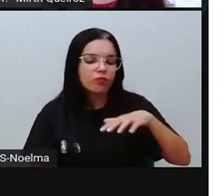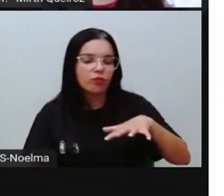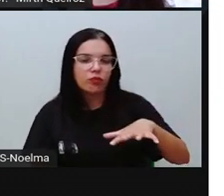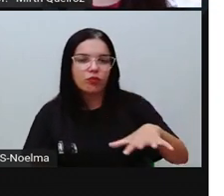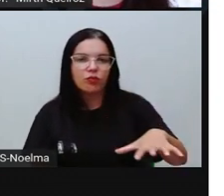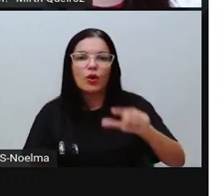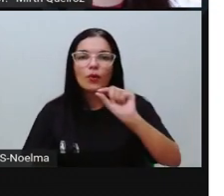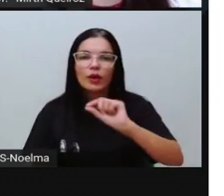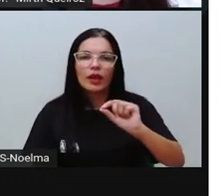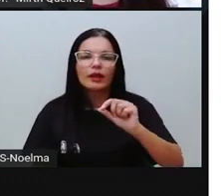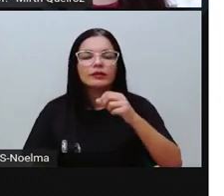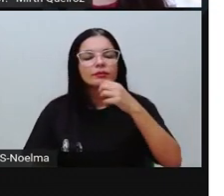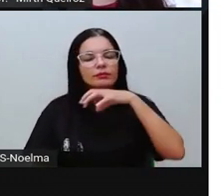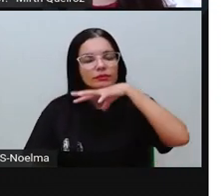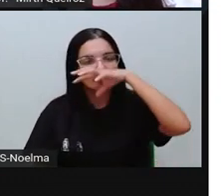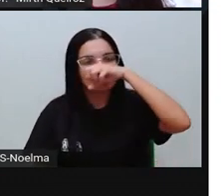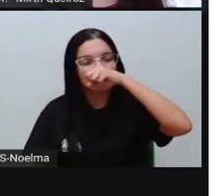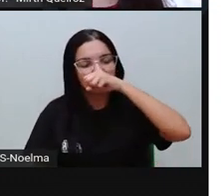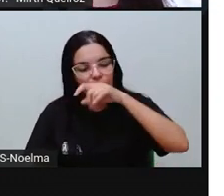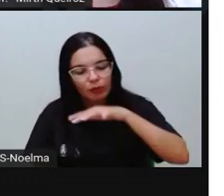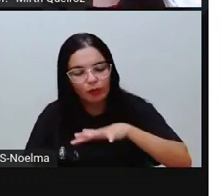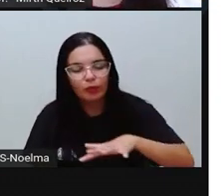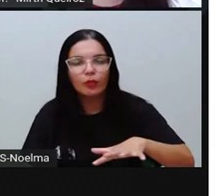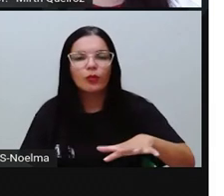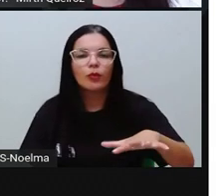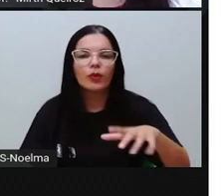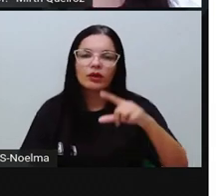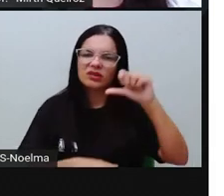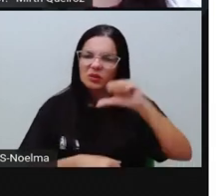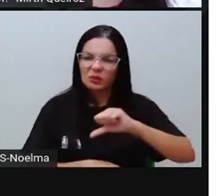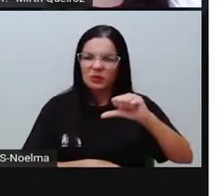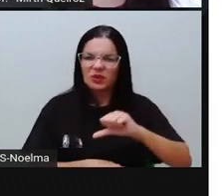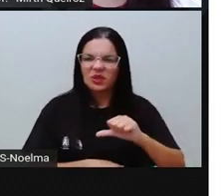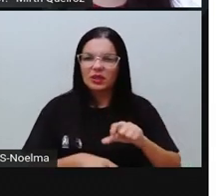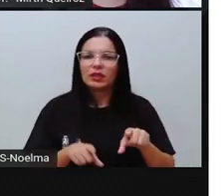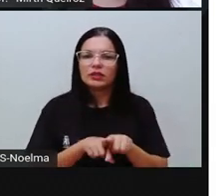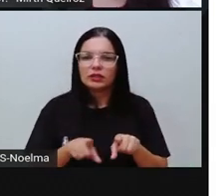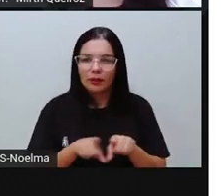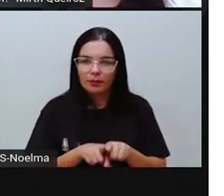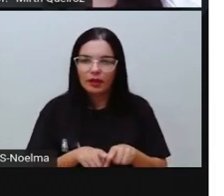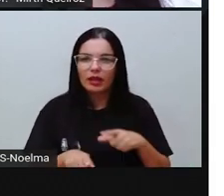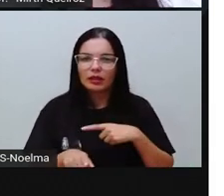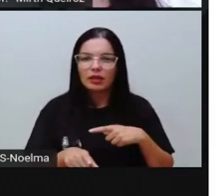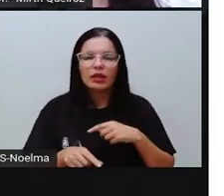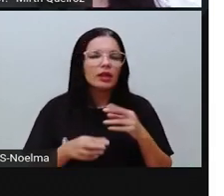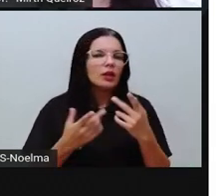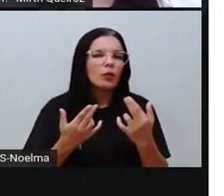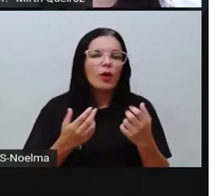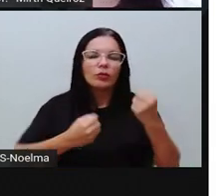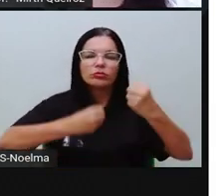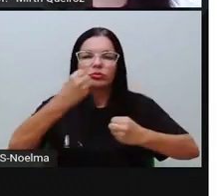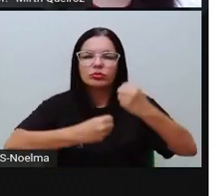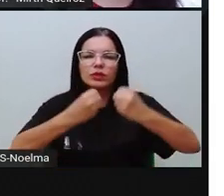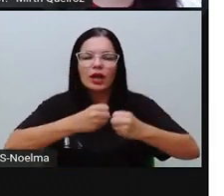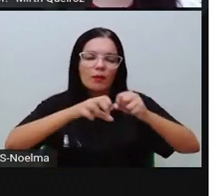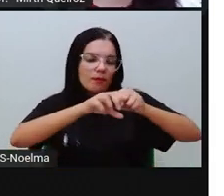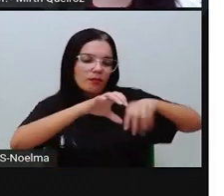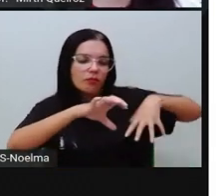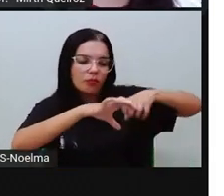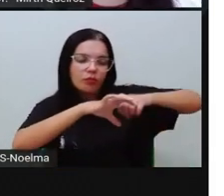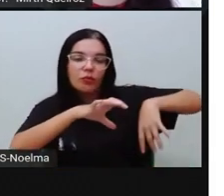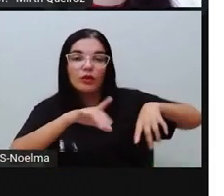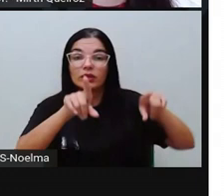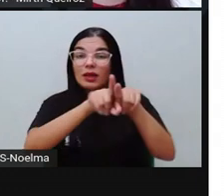Do mesmo jeito, esse gás que tem nas escargas, é eliminado aí pelas escargas dos carros, né? Pelas faminesas das